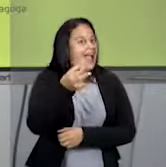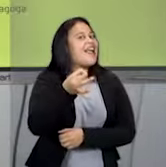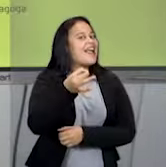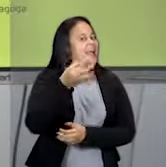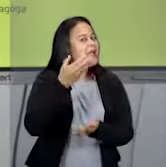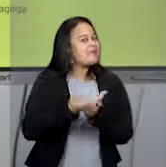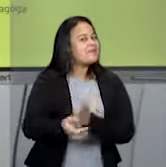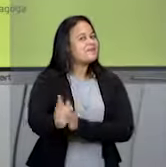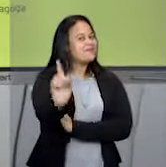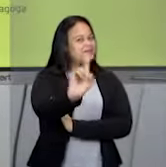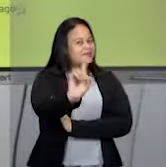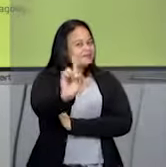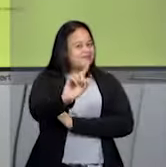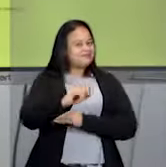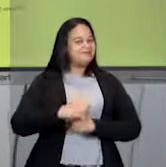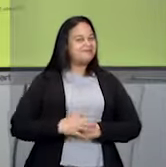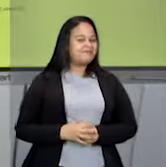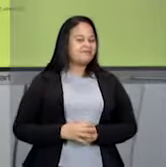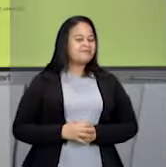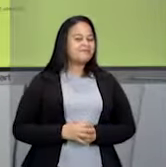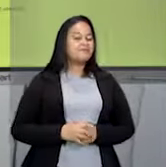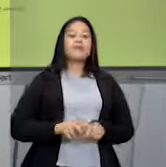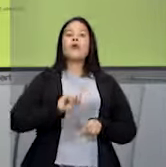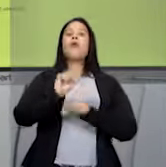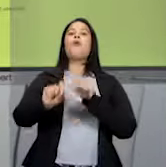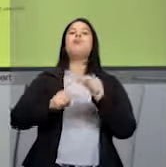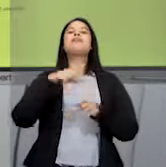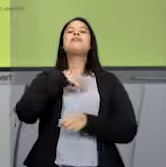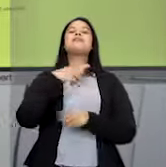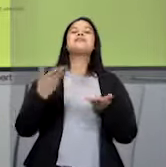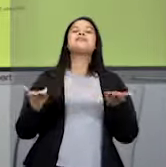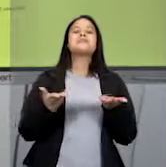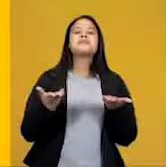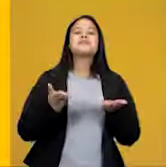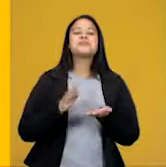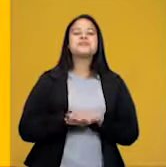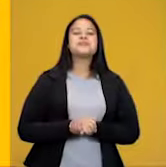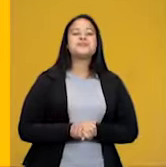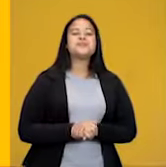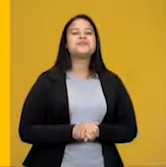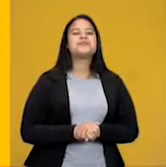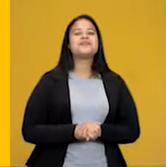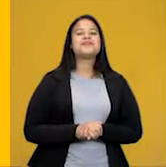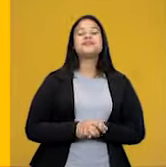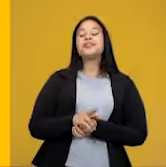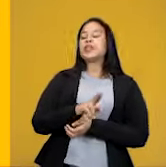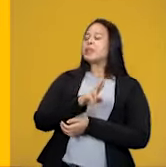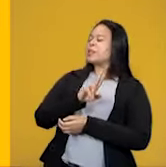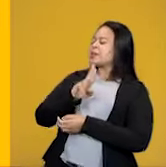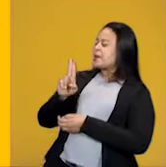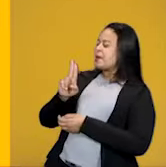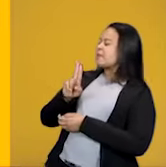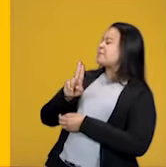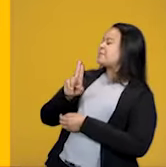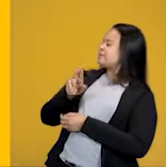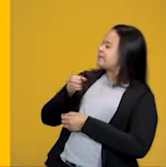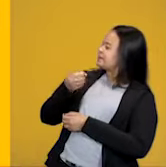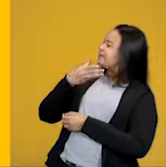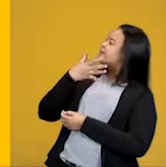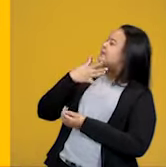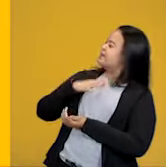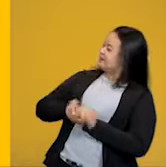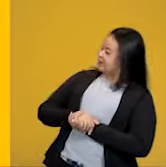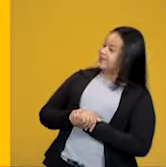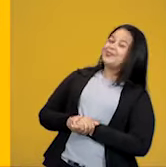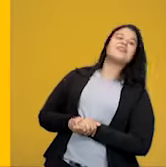perca a aula! E o que nós teremos para hoje? Olha, nome novo! Gente, eu